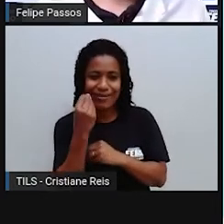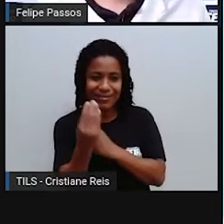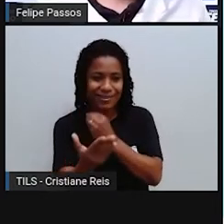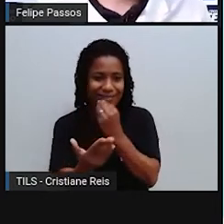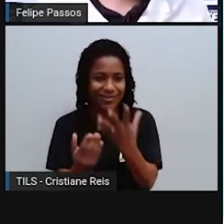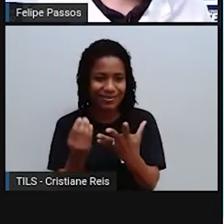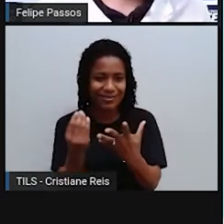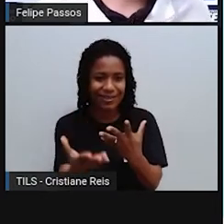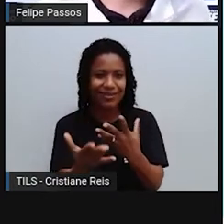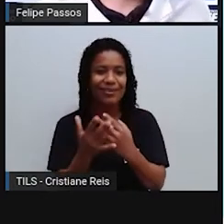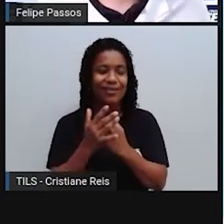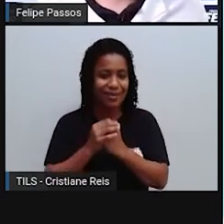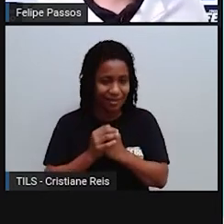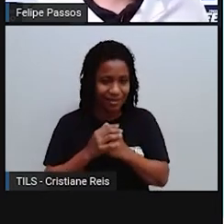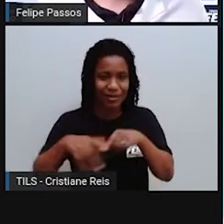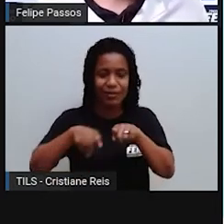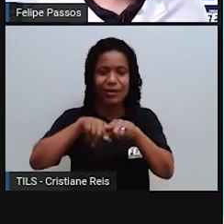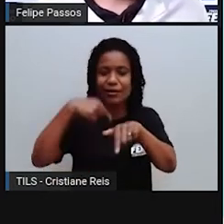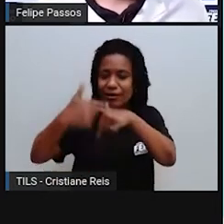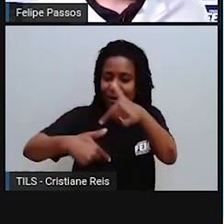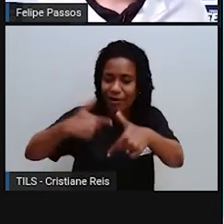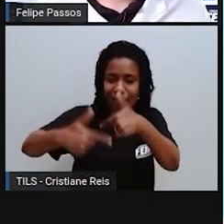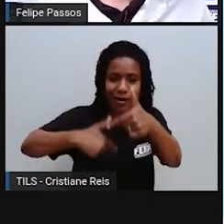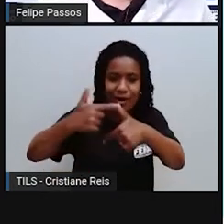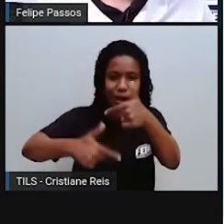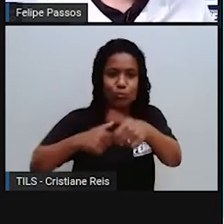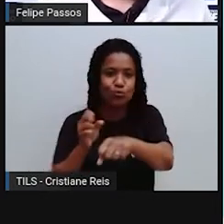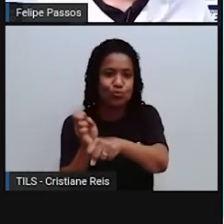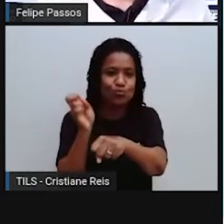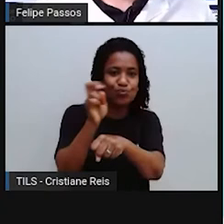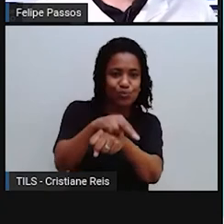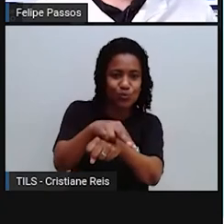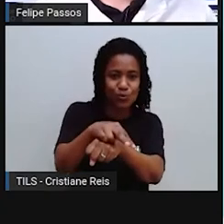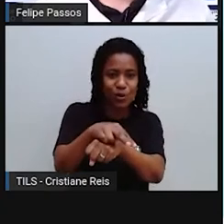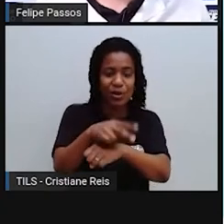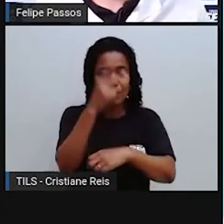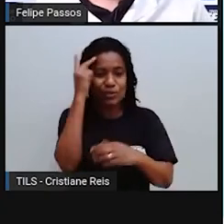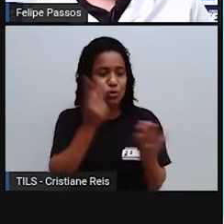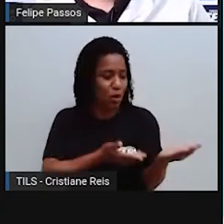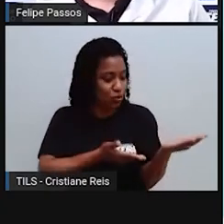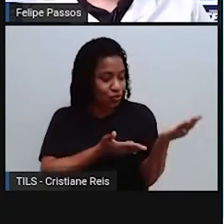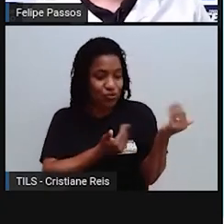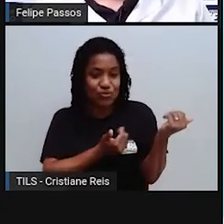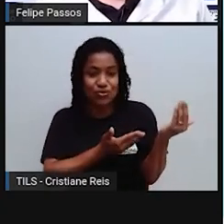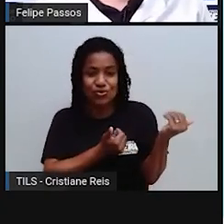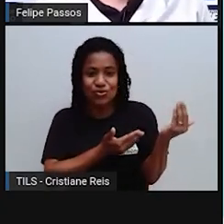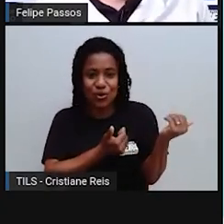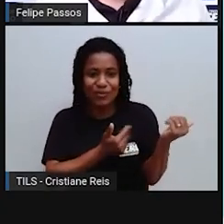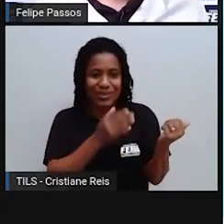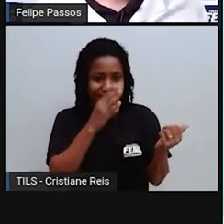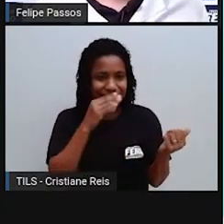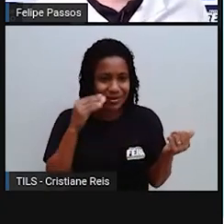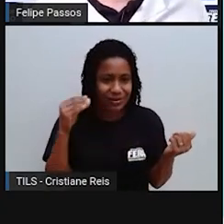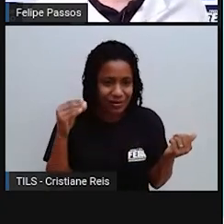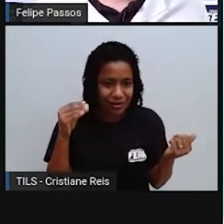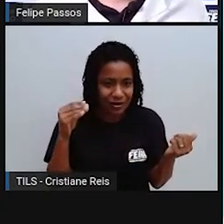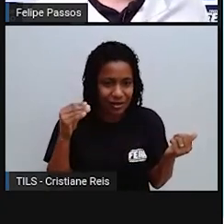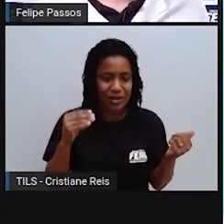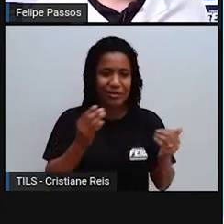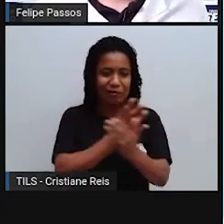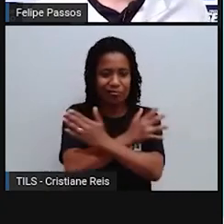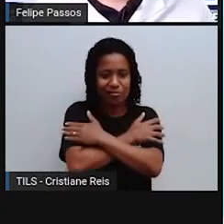emprego, para as pessoas que estão chegando na fase adulta, quando o jovem, o adolescente, ele vira adulto, o ideal é que ele não fique